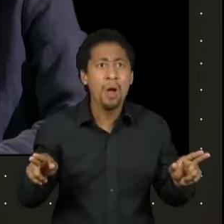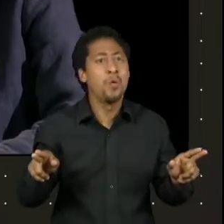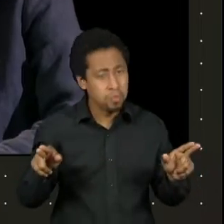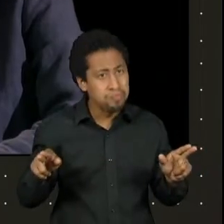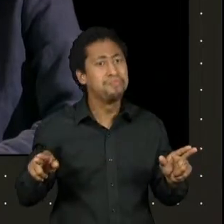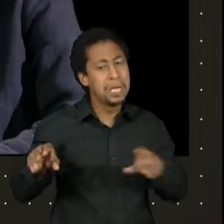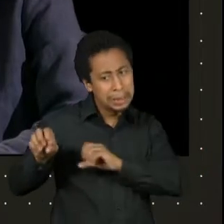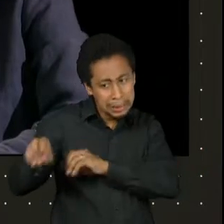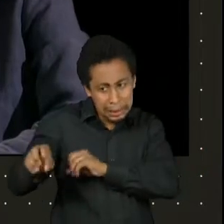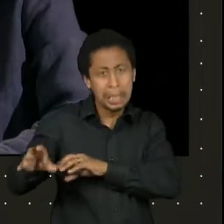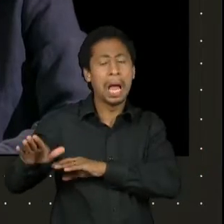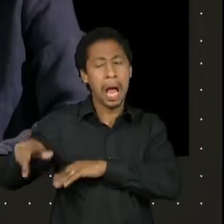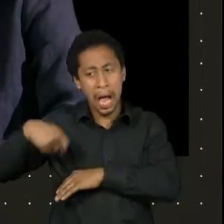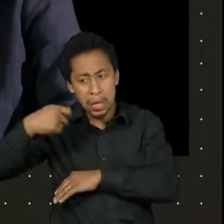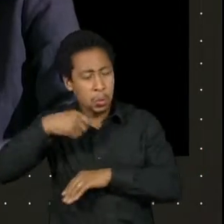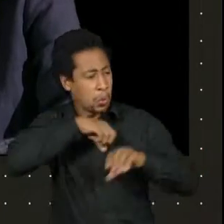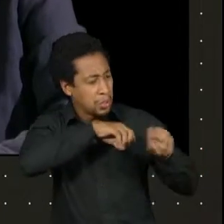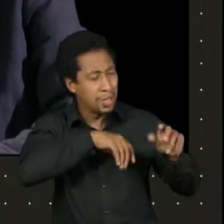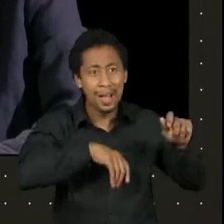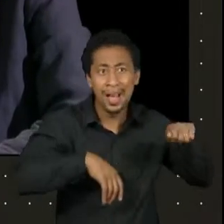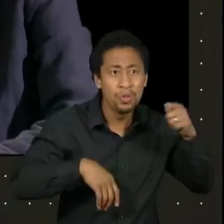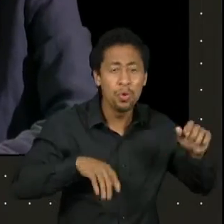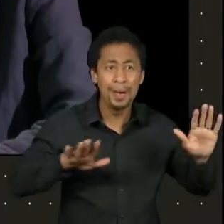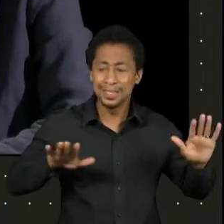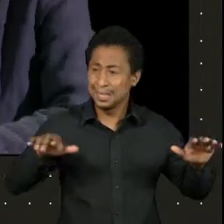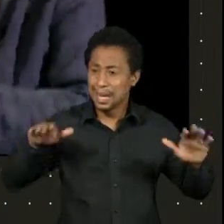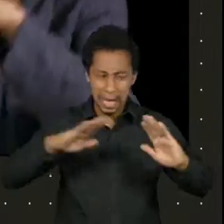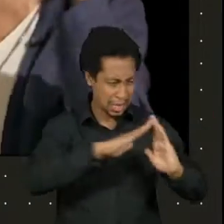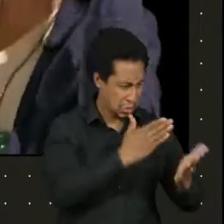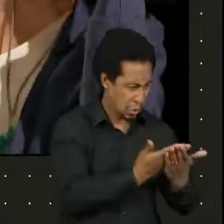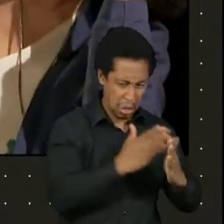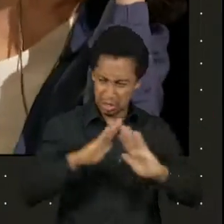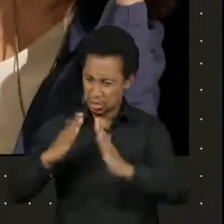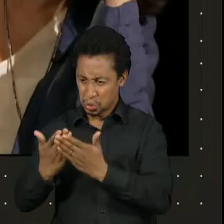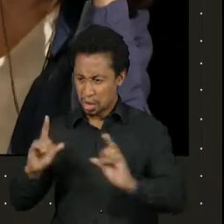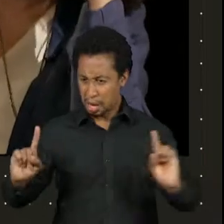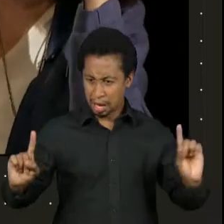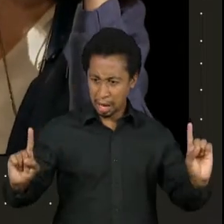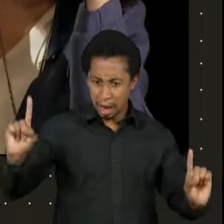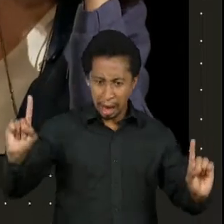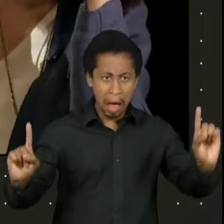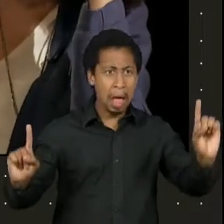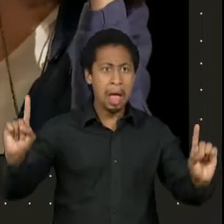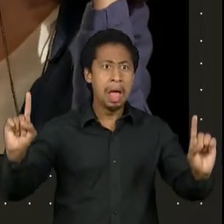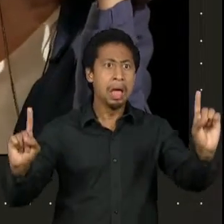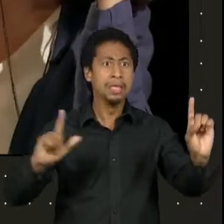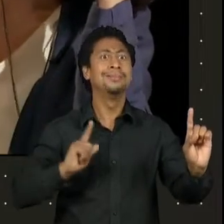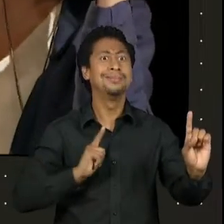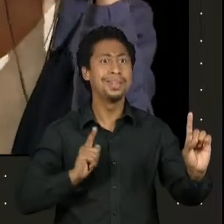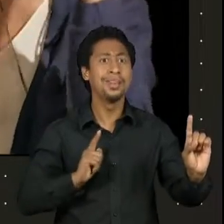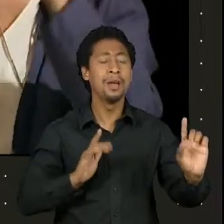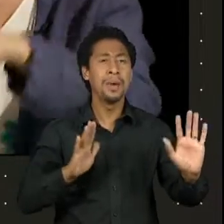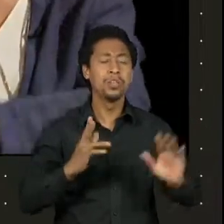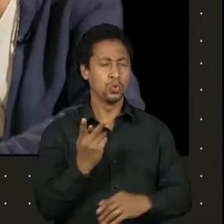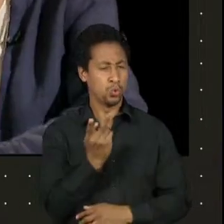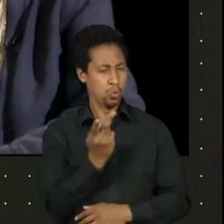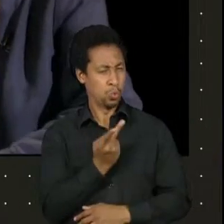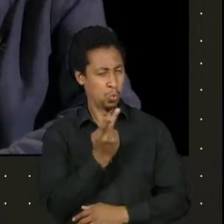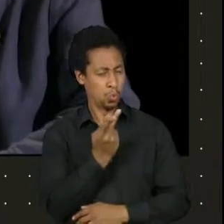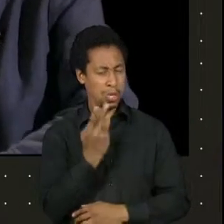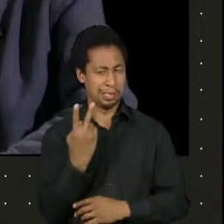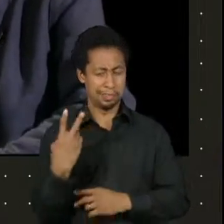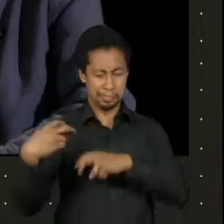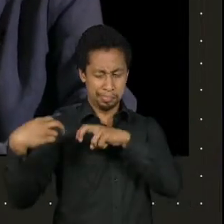essas escolas eram concorrentes. E no mundo dos negócios, os concorrentes não podem ser amigos,